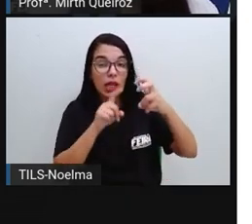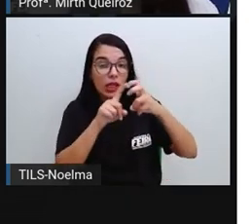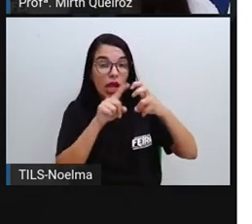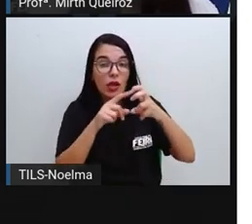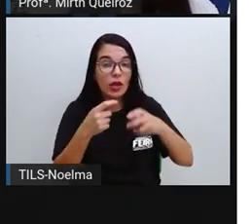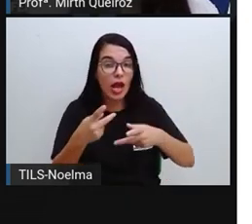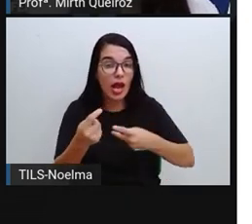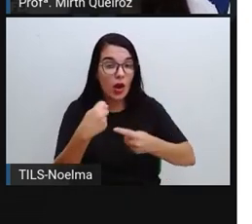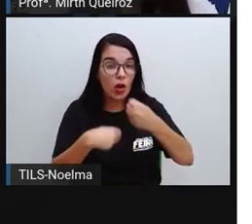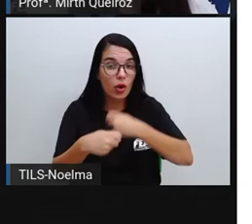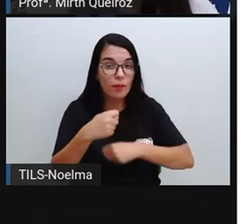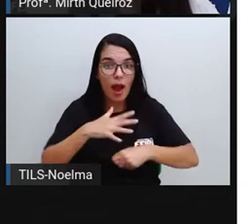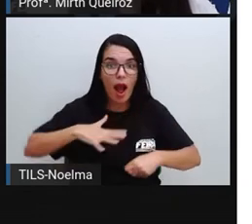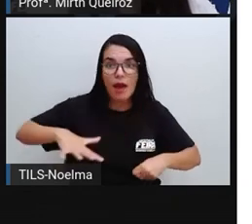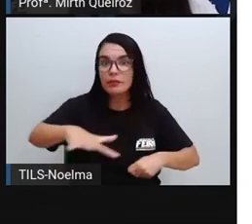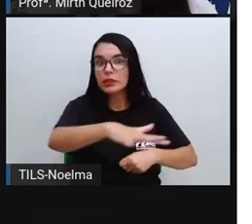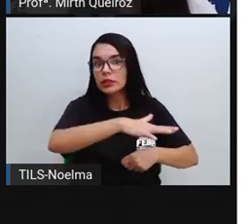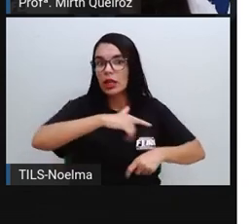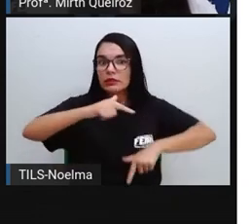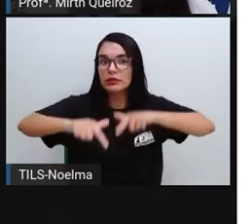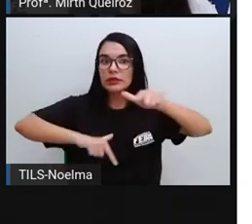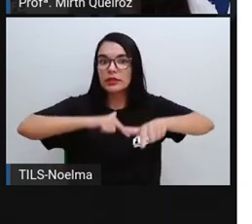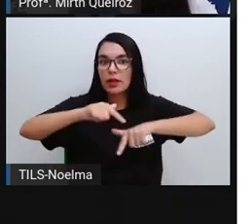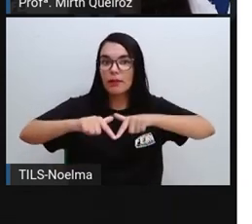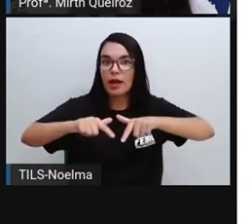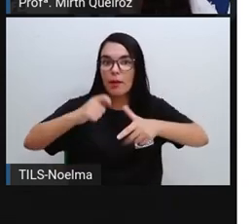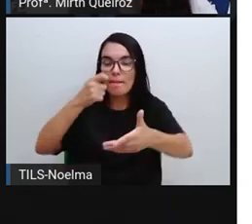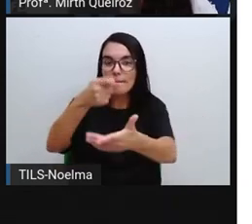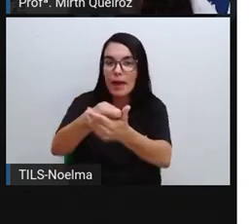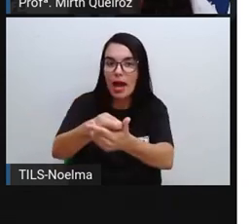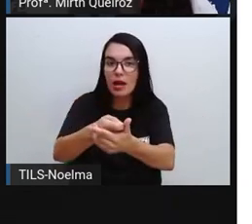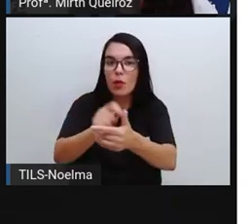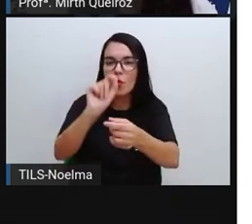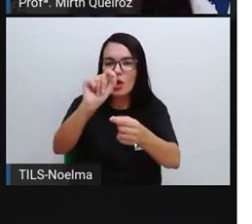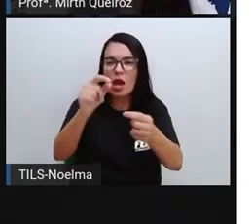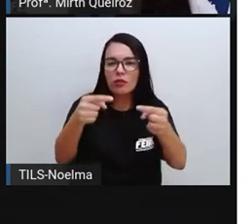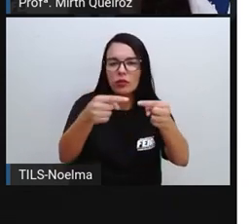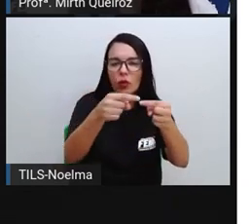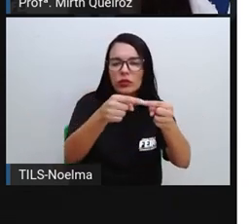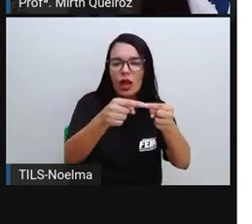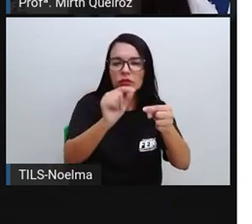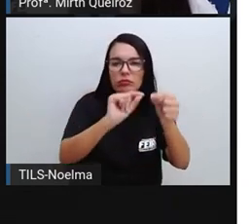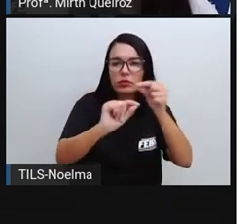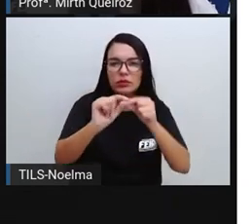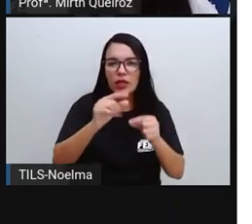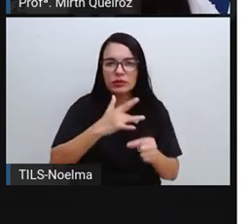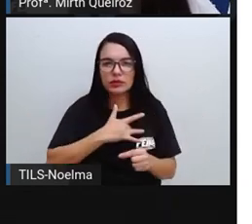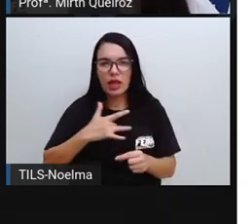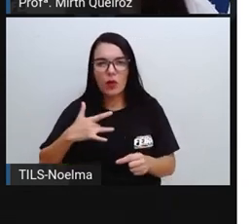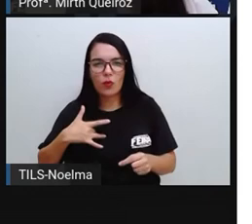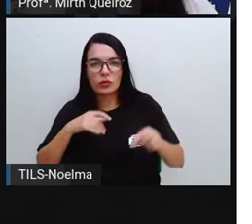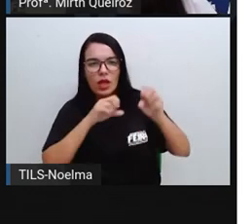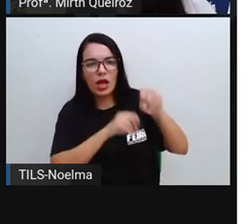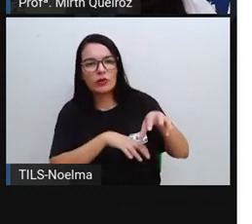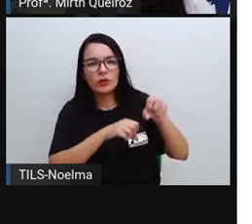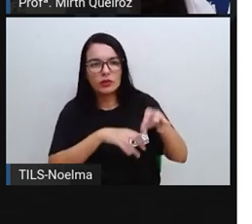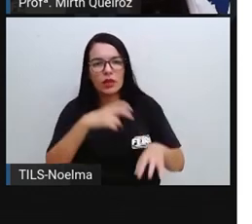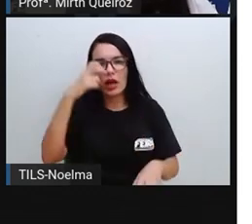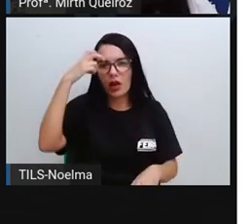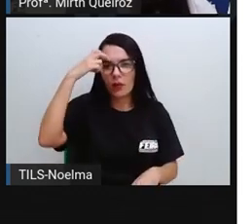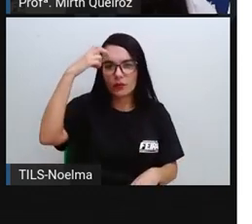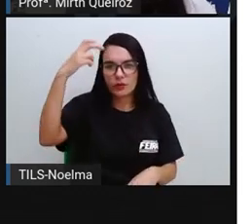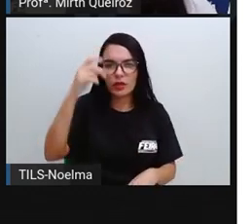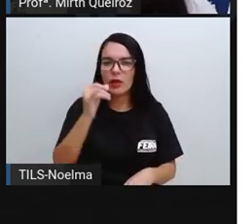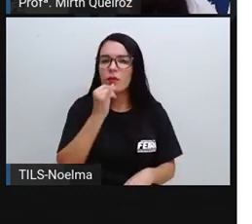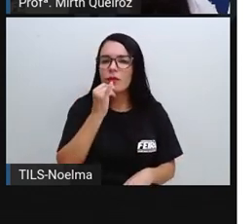da economia vai abranger trabalhos remunerados ligados à saúde, à educação e à cultura, como é o caso da polícia,